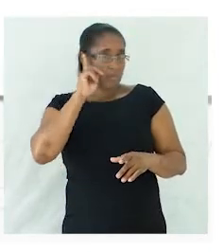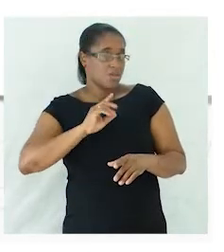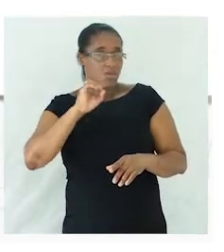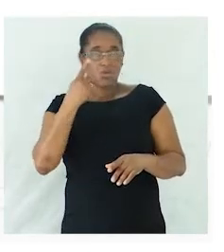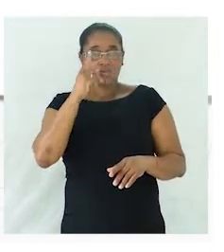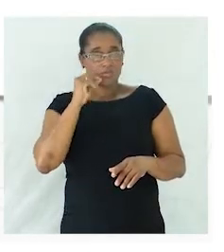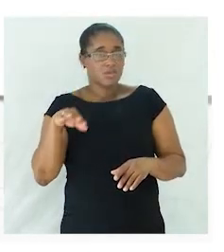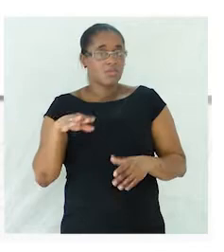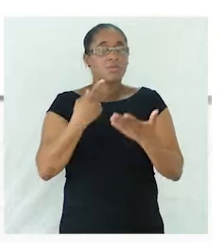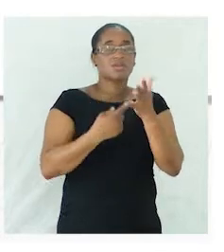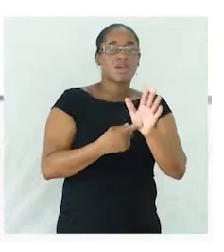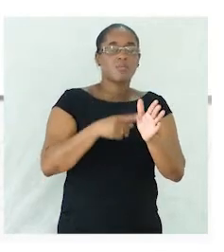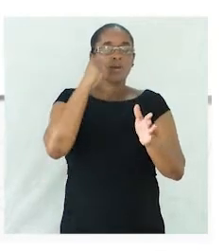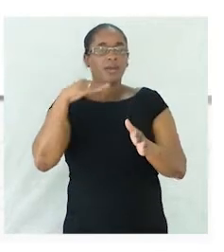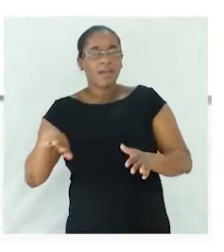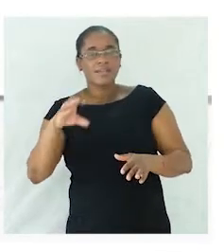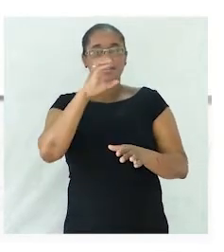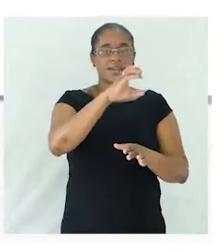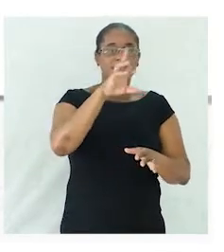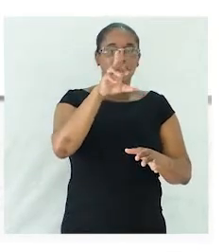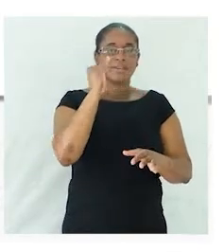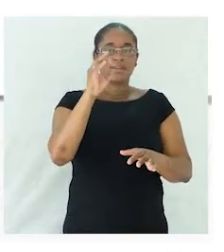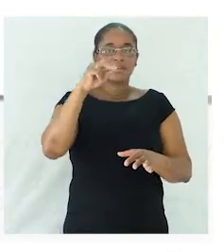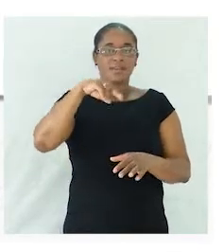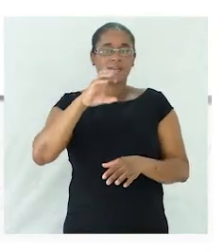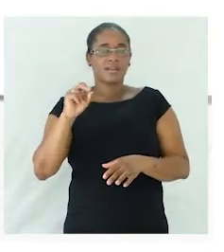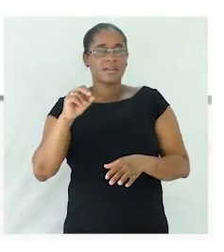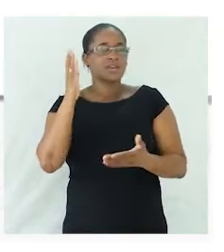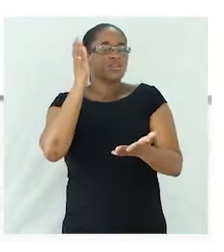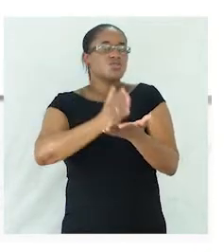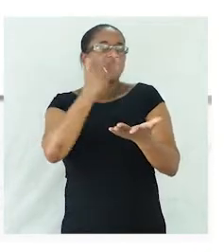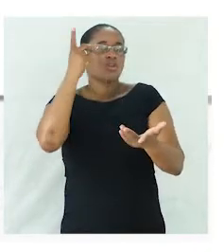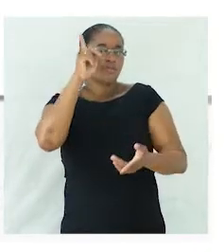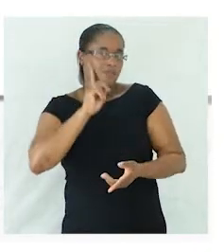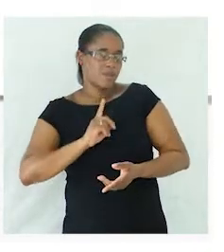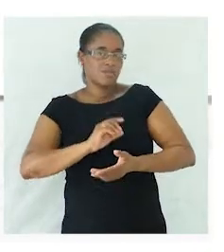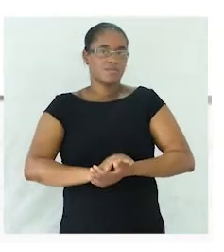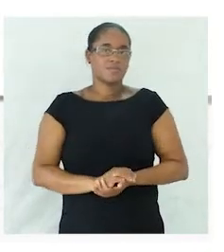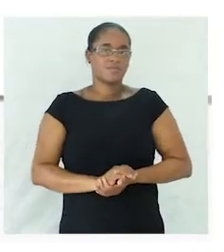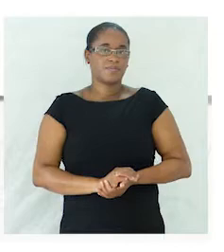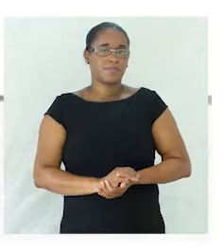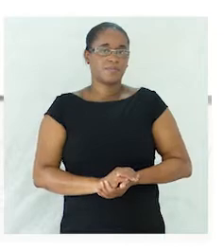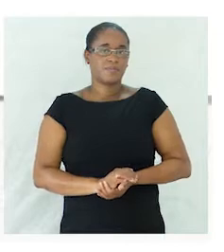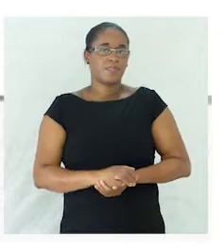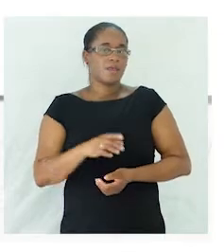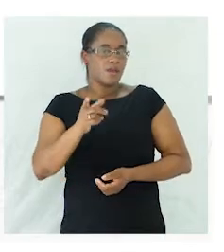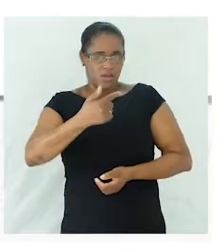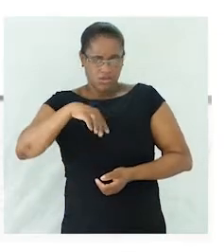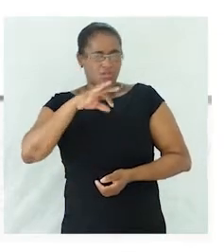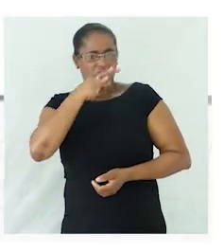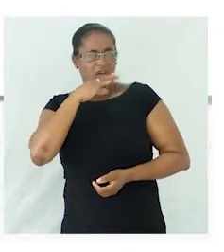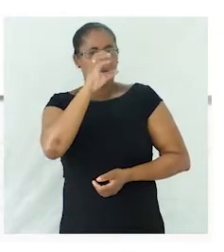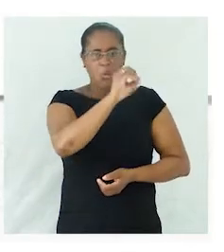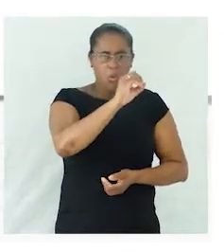criança. Criança é um substantivo que é só só do gênero feminino. Nós não dizemos o criança.